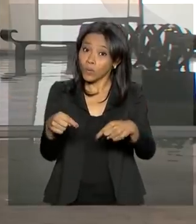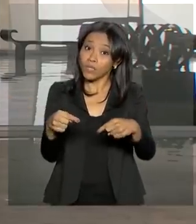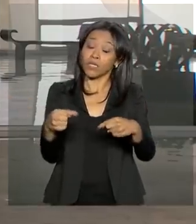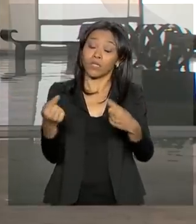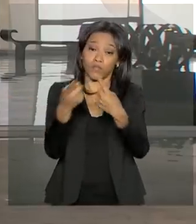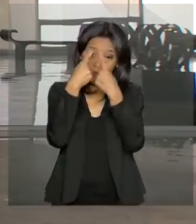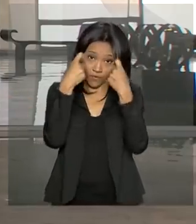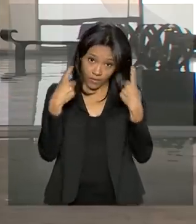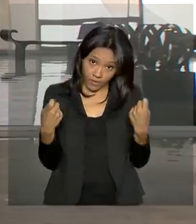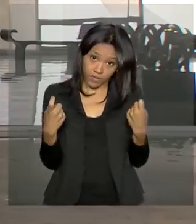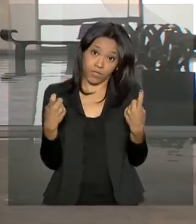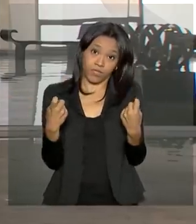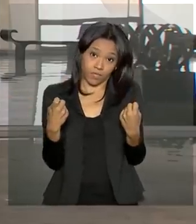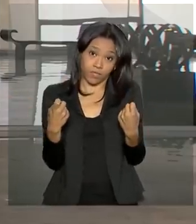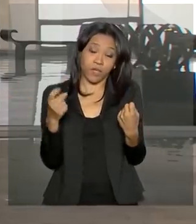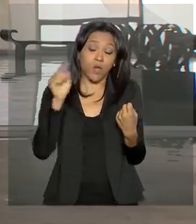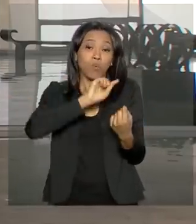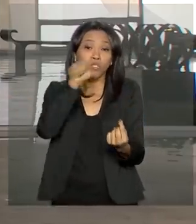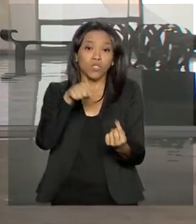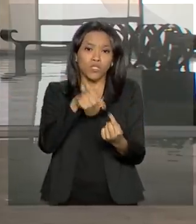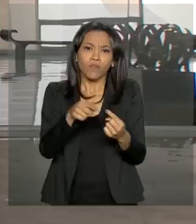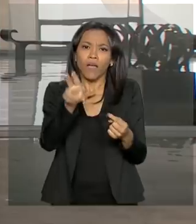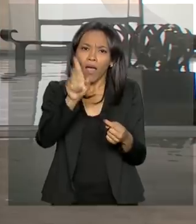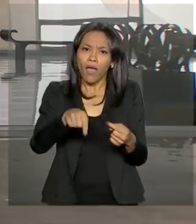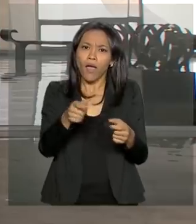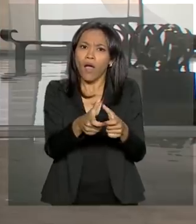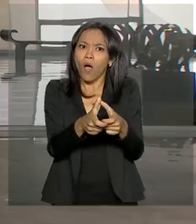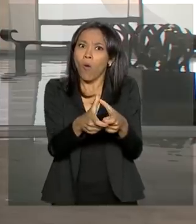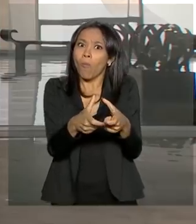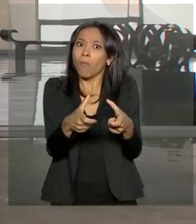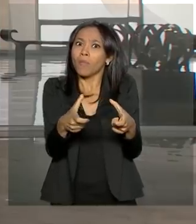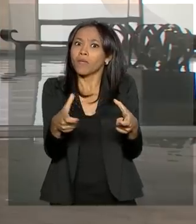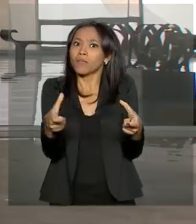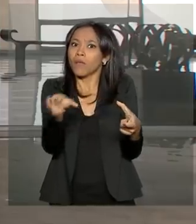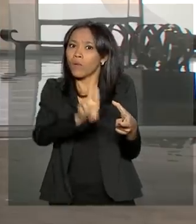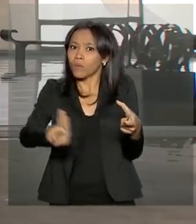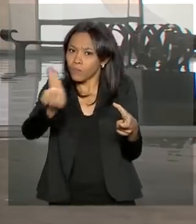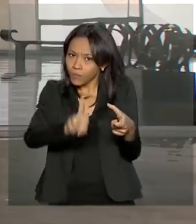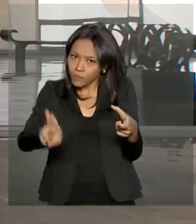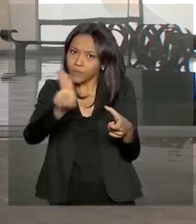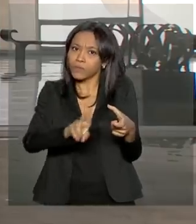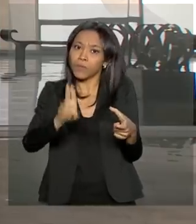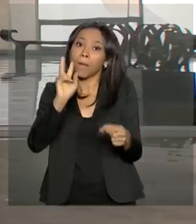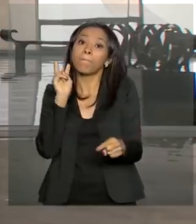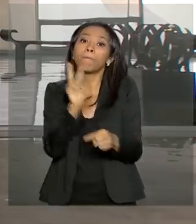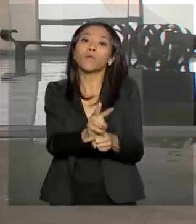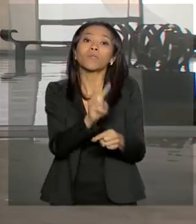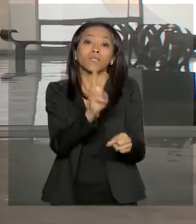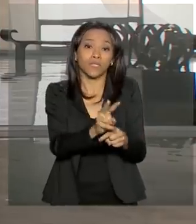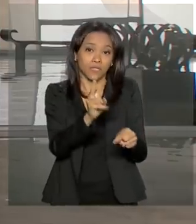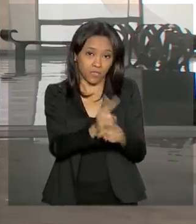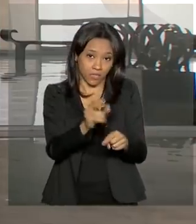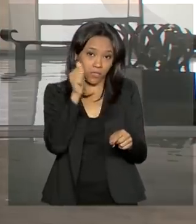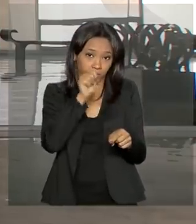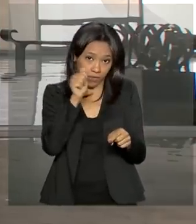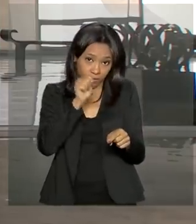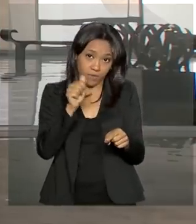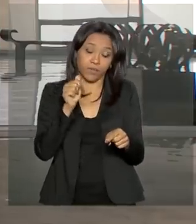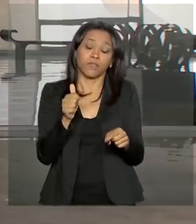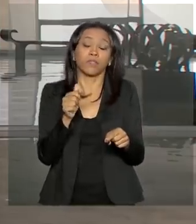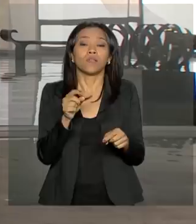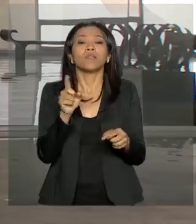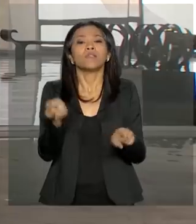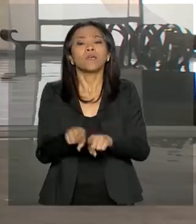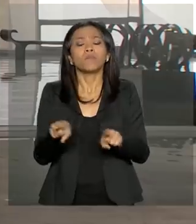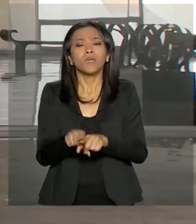Portanto, a ideia é aumentar o uso desse instrumento para a proteção dessas mulheres. O ministro